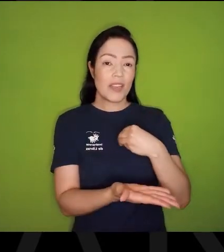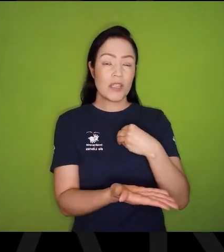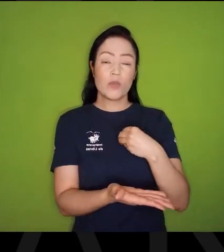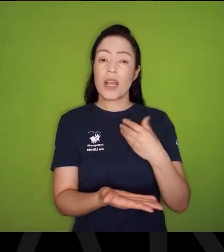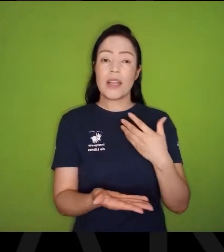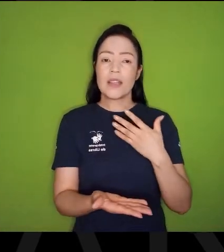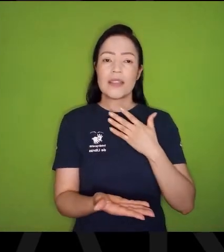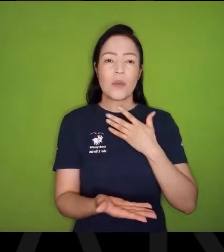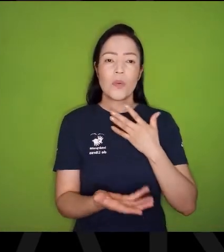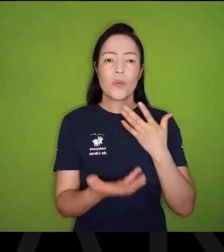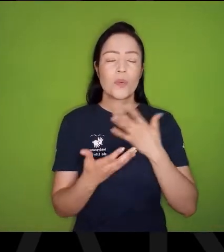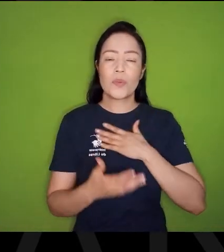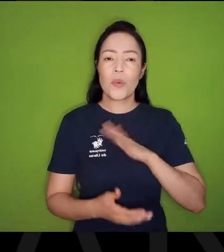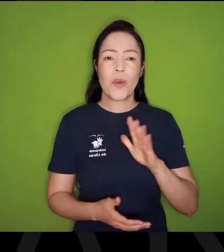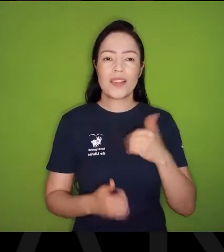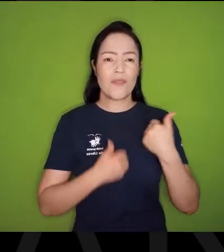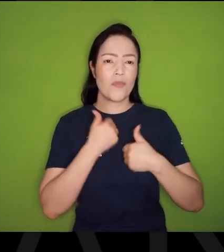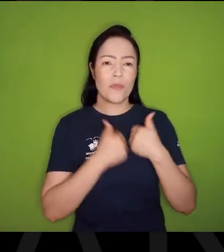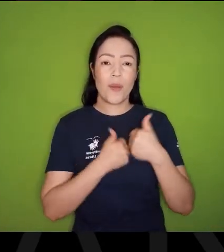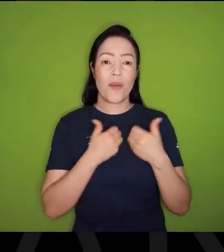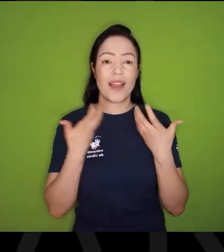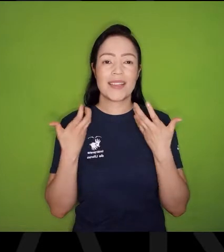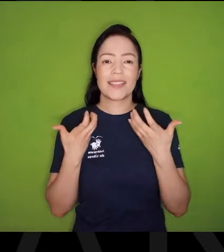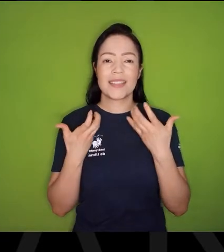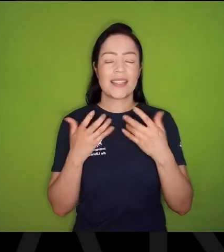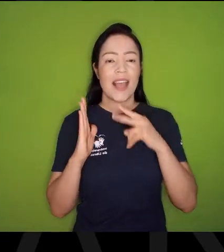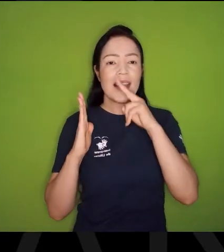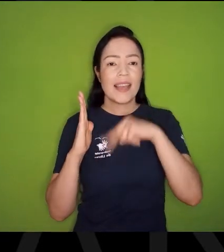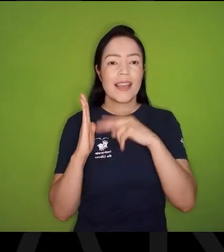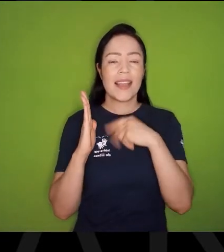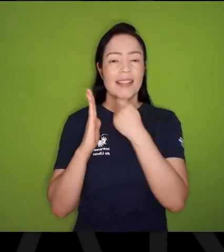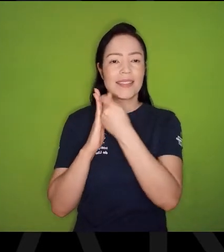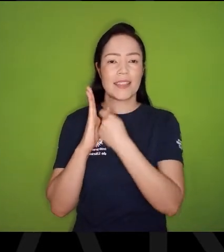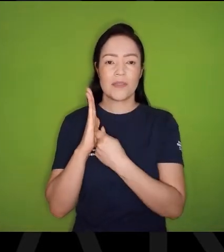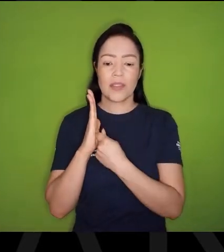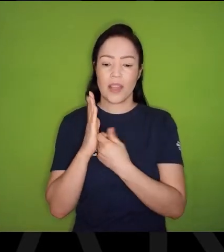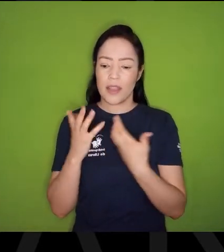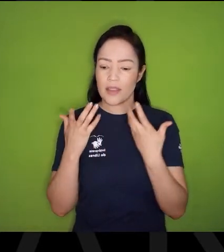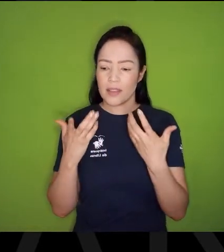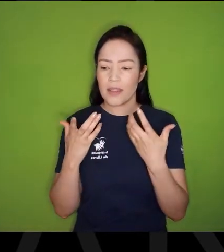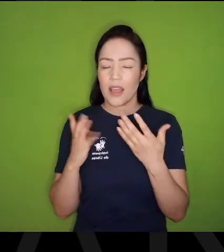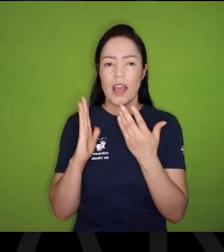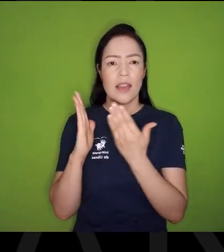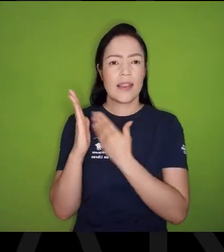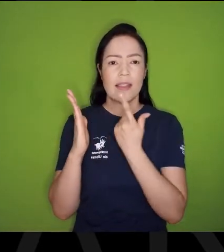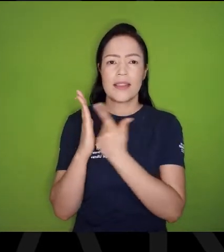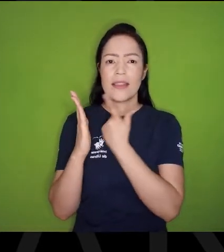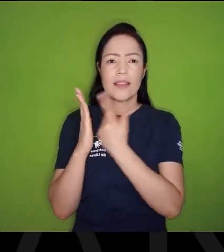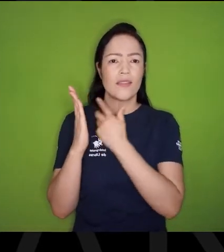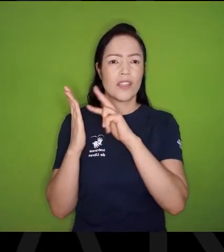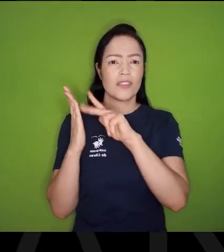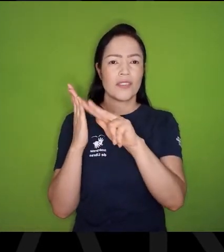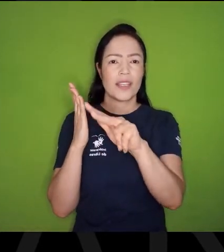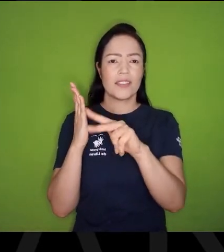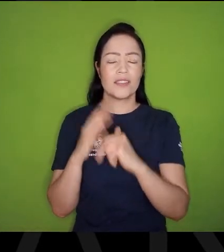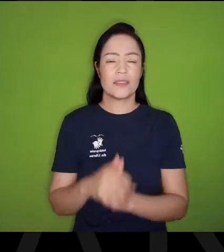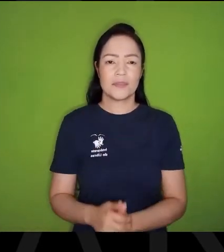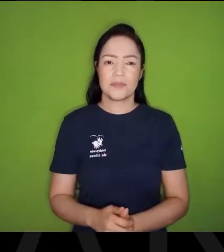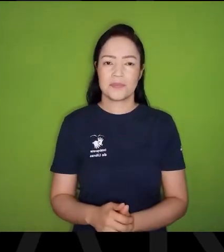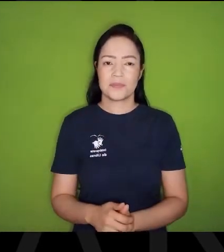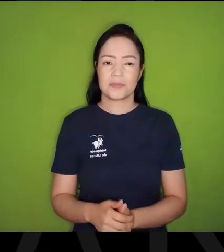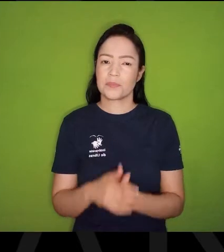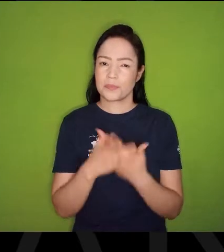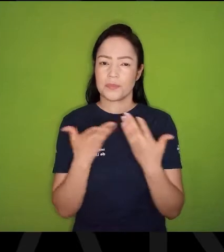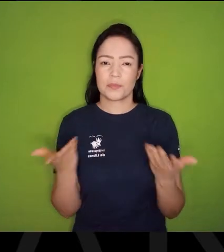escrever, E comprar essa coleção, Que não era nem boleto, Nem carnê que você fazia, Era o